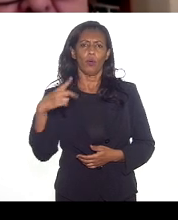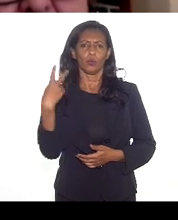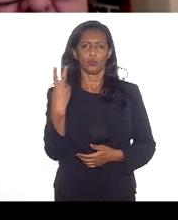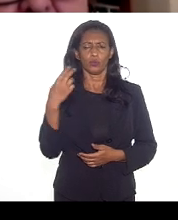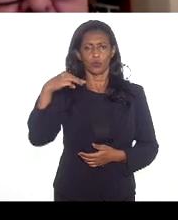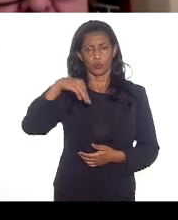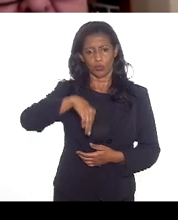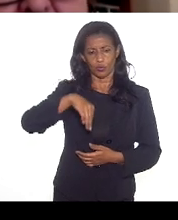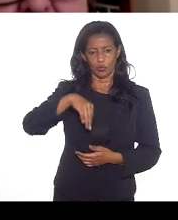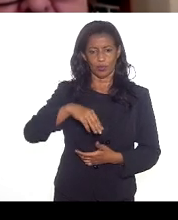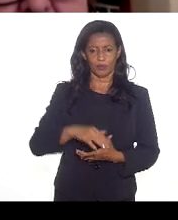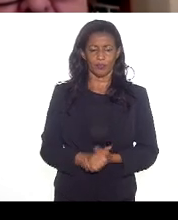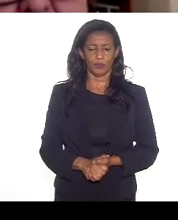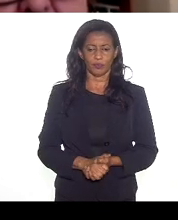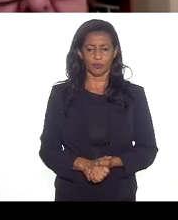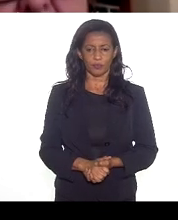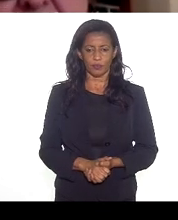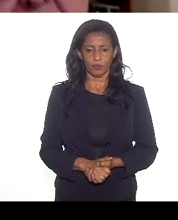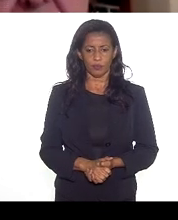Se puder fazer... pessoal.